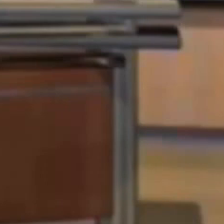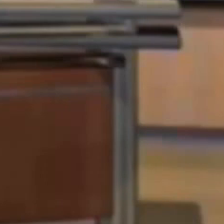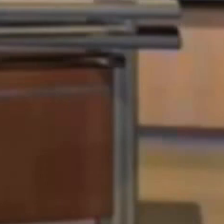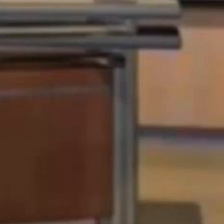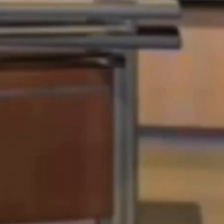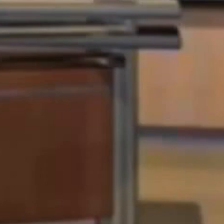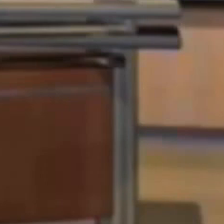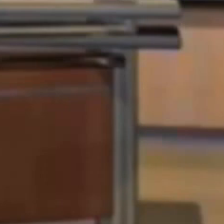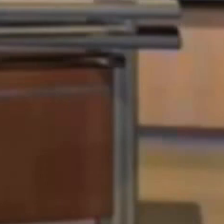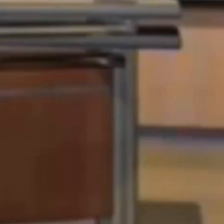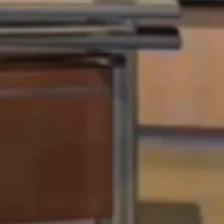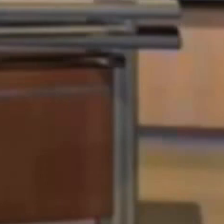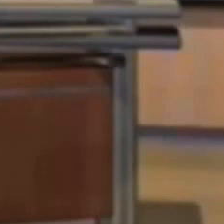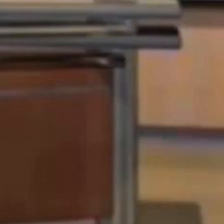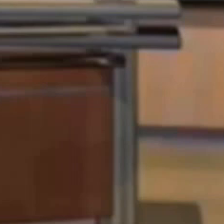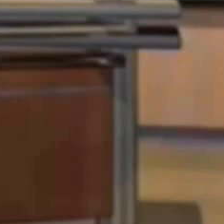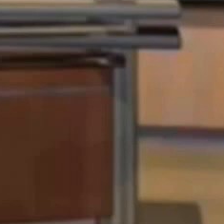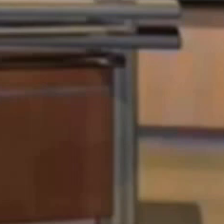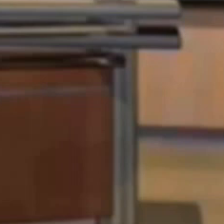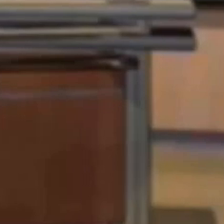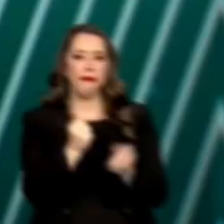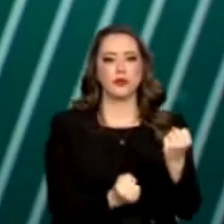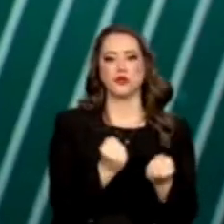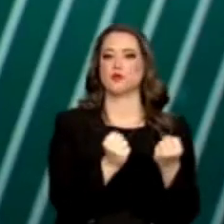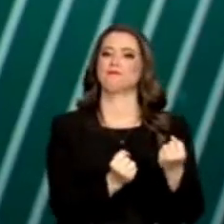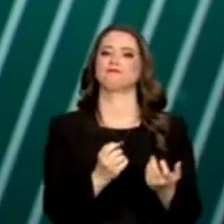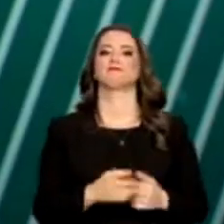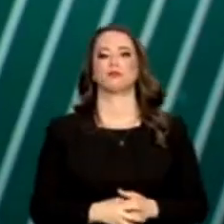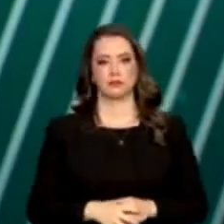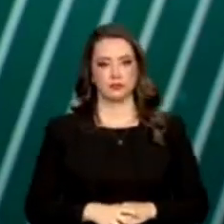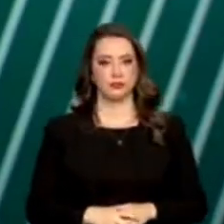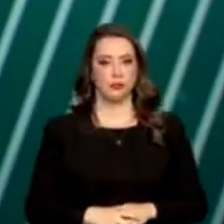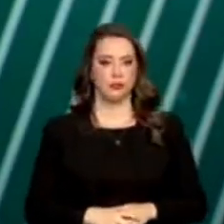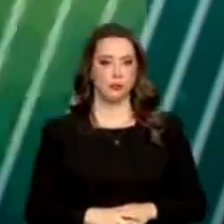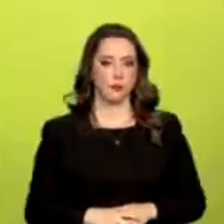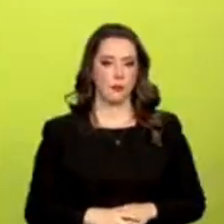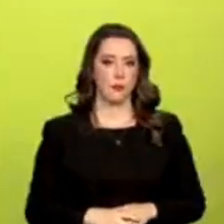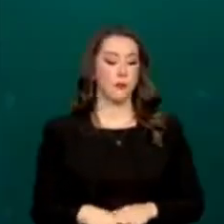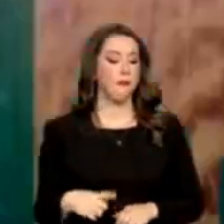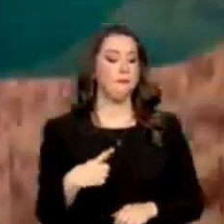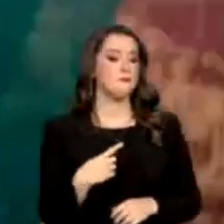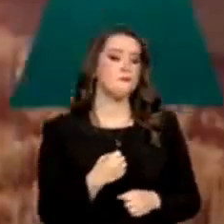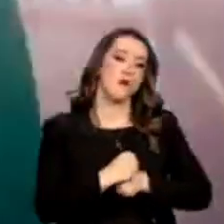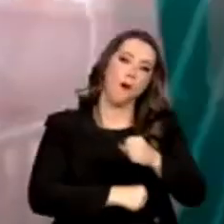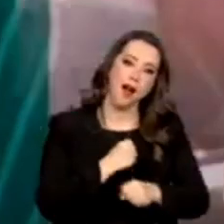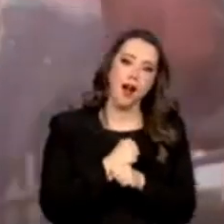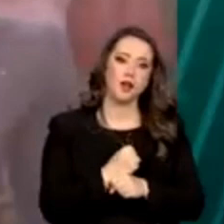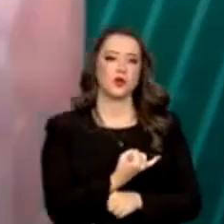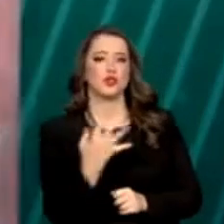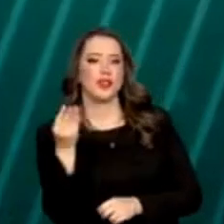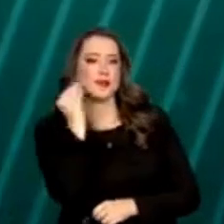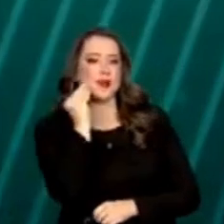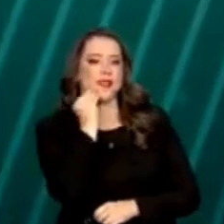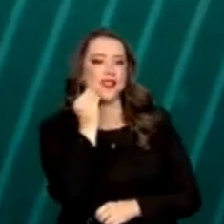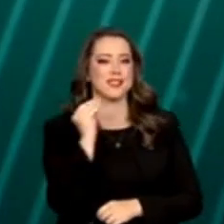hoje compartilha com vocês através de nosso canal. Um ano cheio de experimentos, inovações e avanços